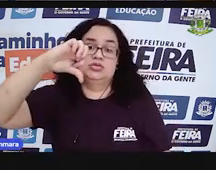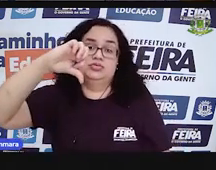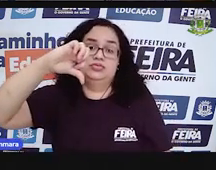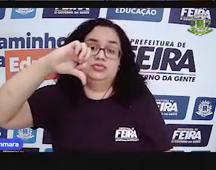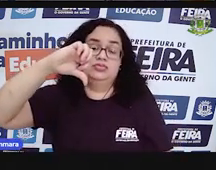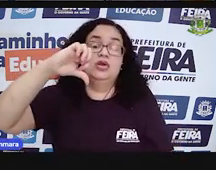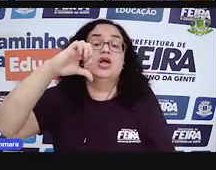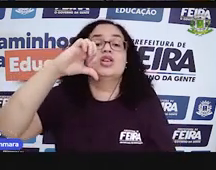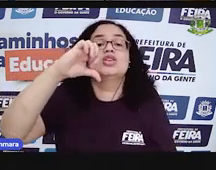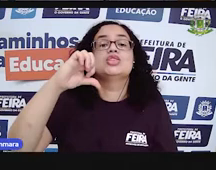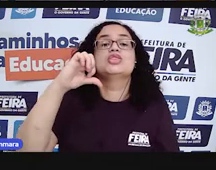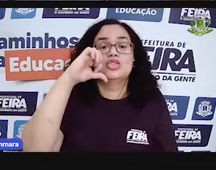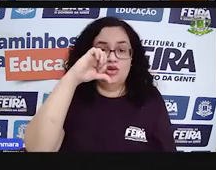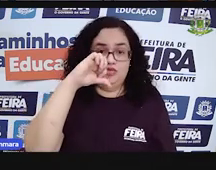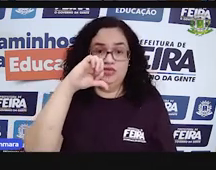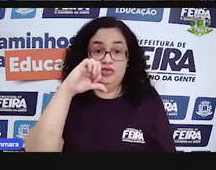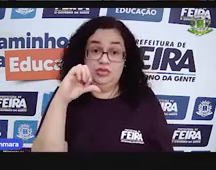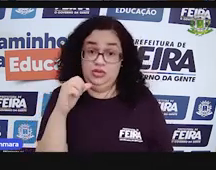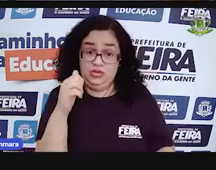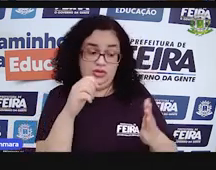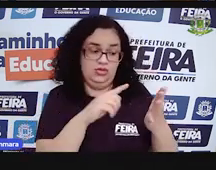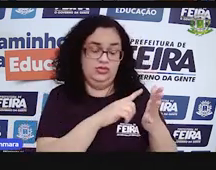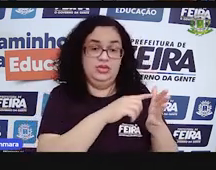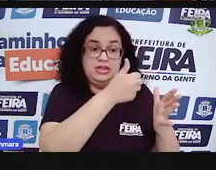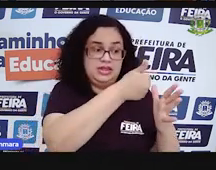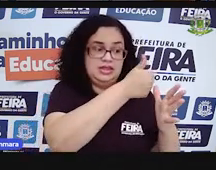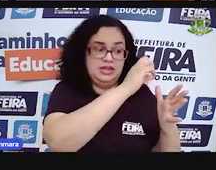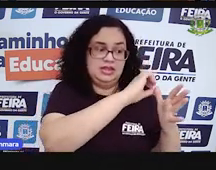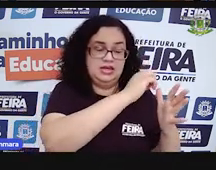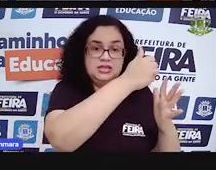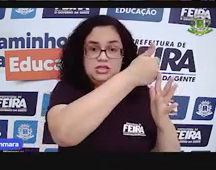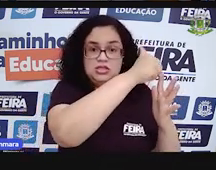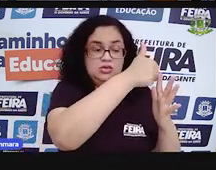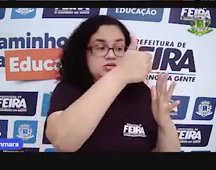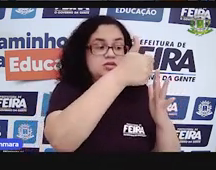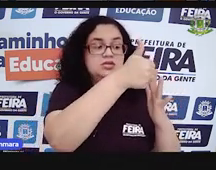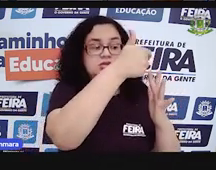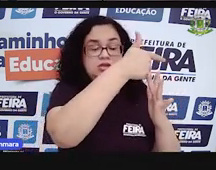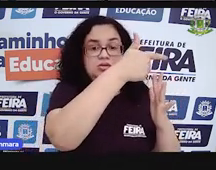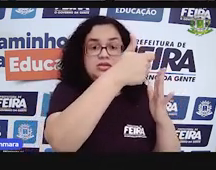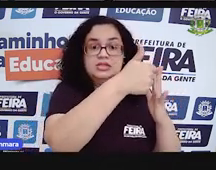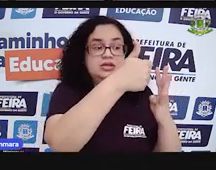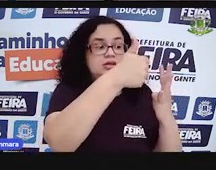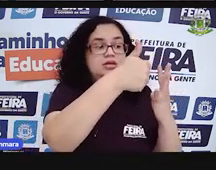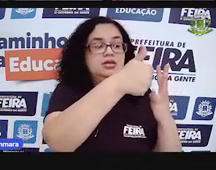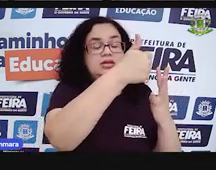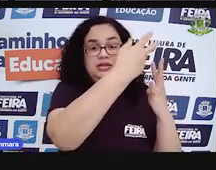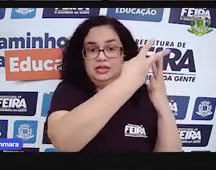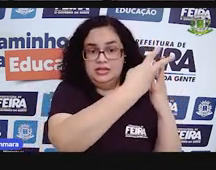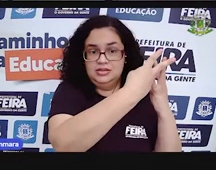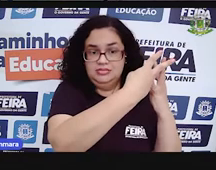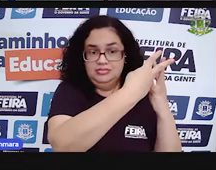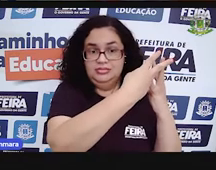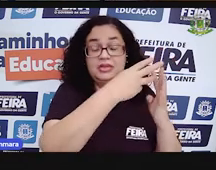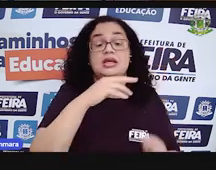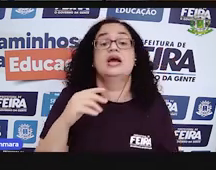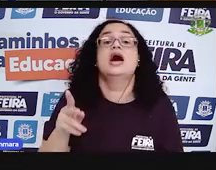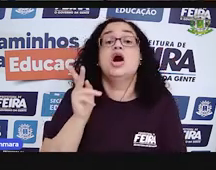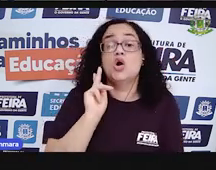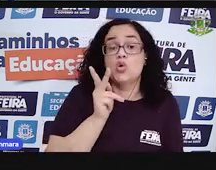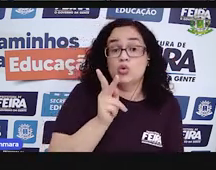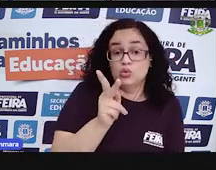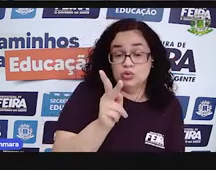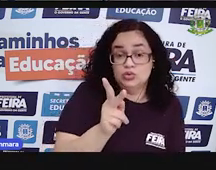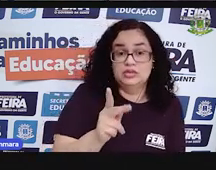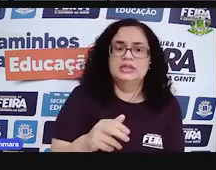Aliás, 9. 9, 10, 11, 12, 13. Então 4 mais 9 dá 13. E aí eu continuo.